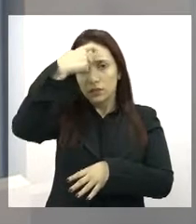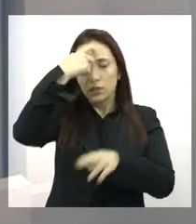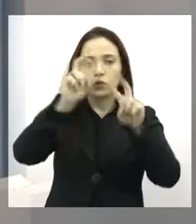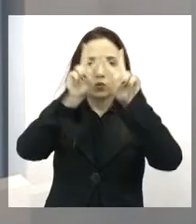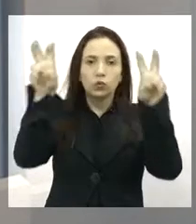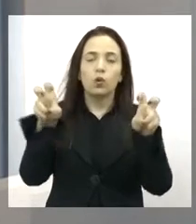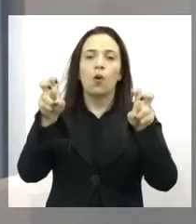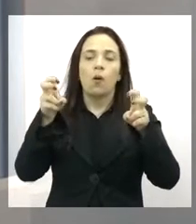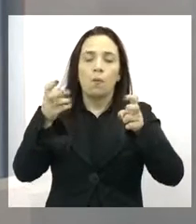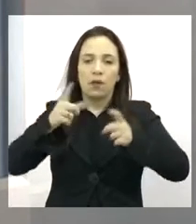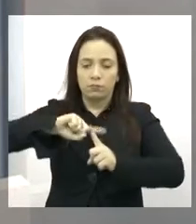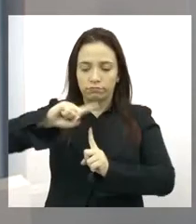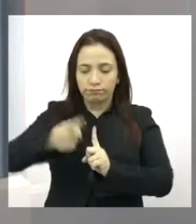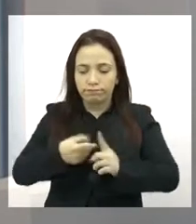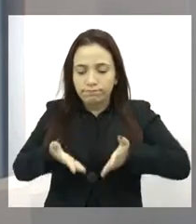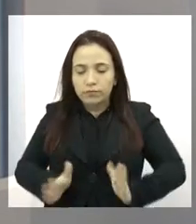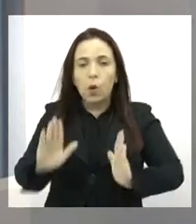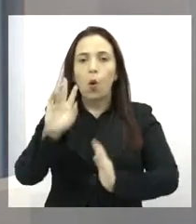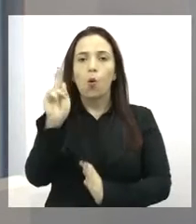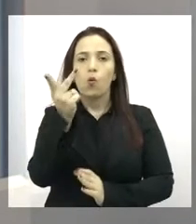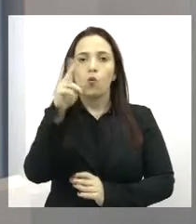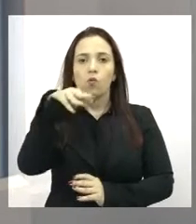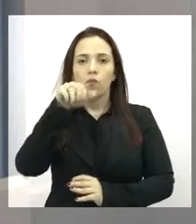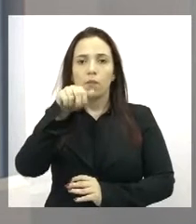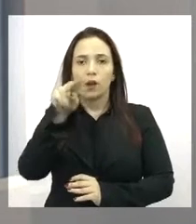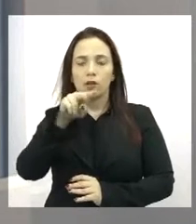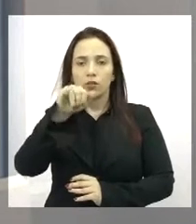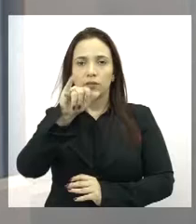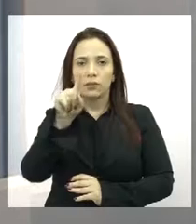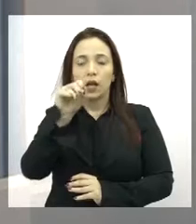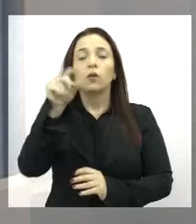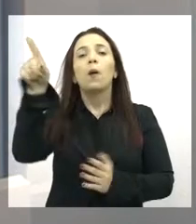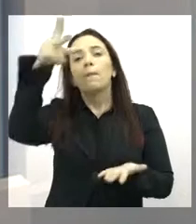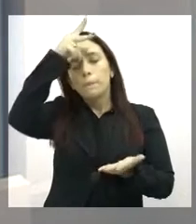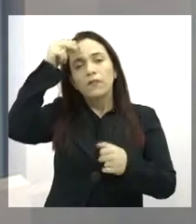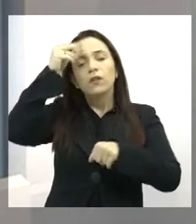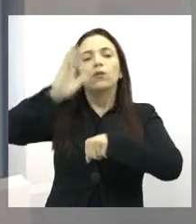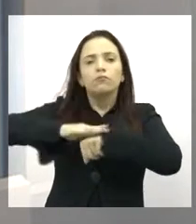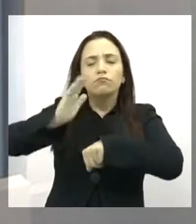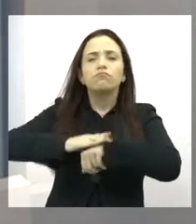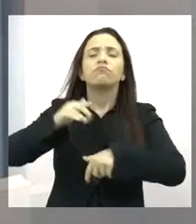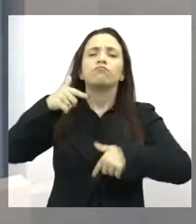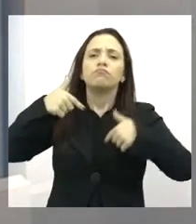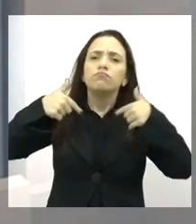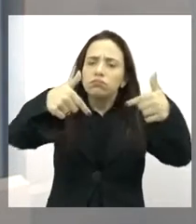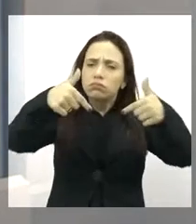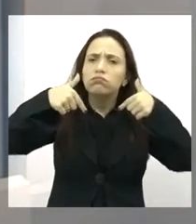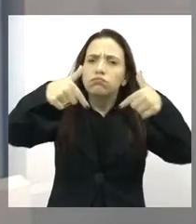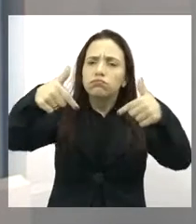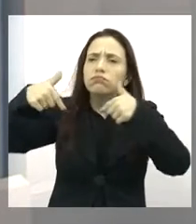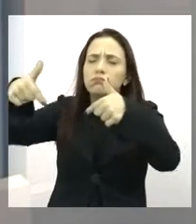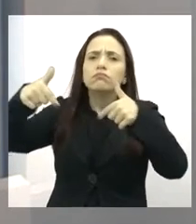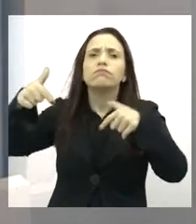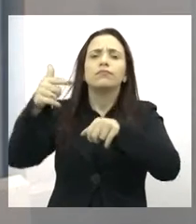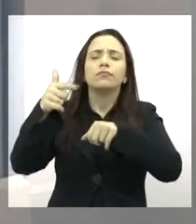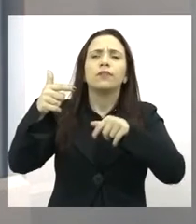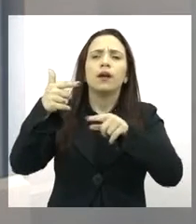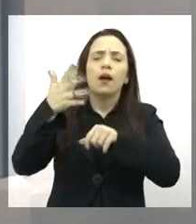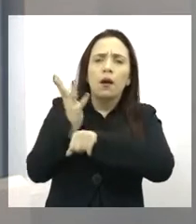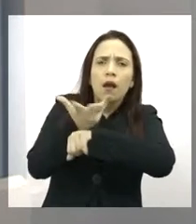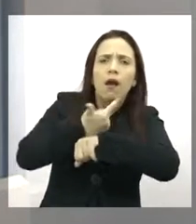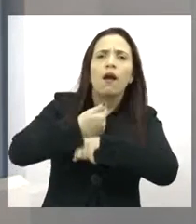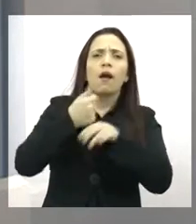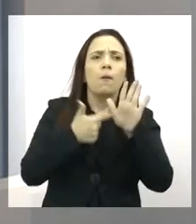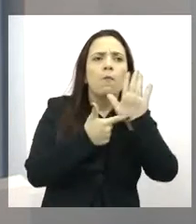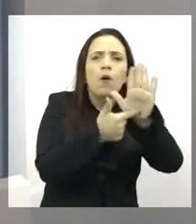Parto Humanizado, de forma que a Prefeitura possa promover ações que promovam essa humanização, essa sensibilização